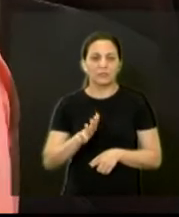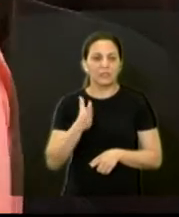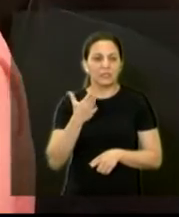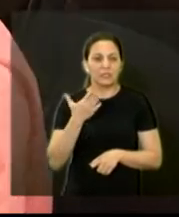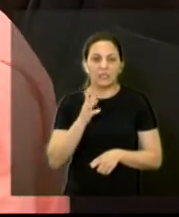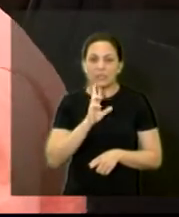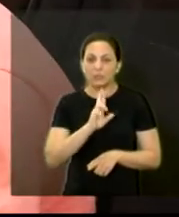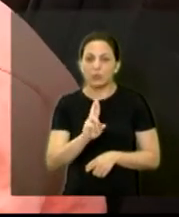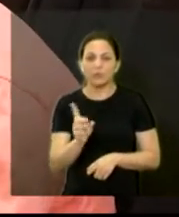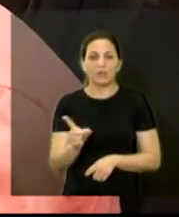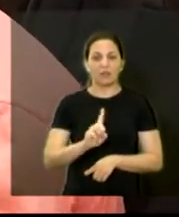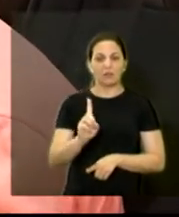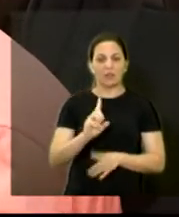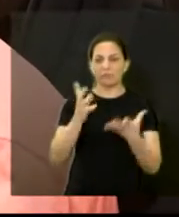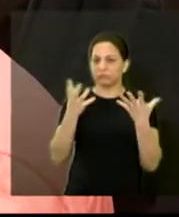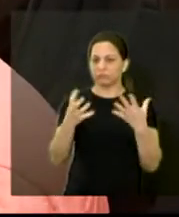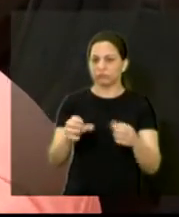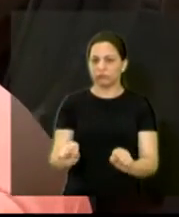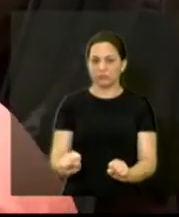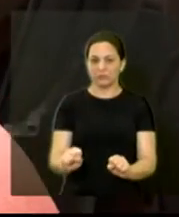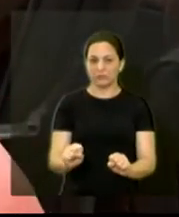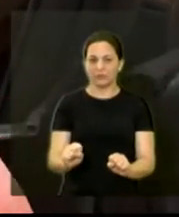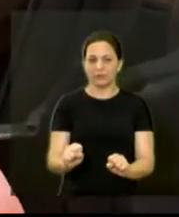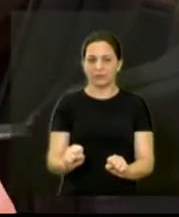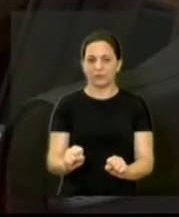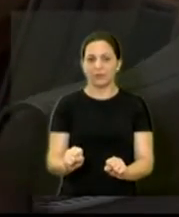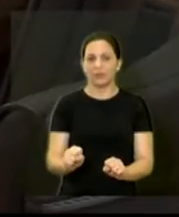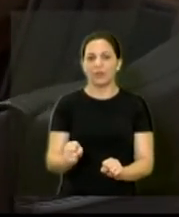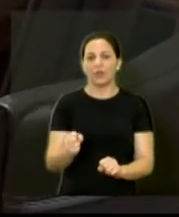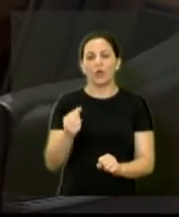então tanto os profissionais quanto os proprietários